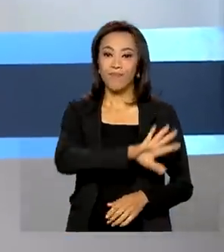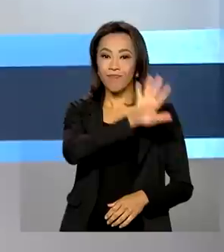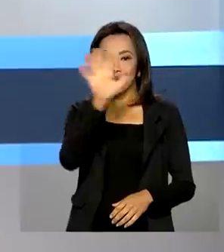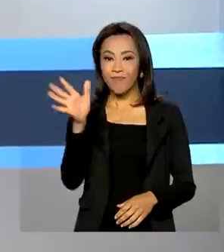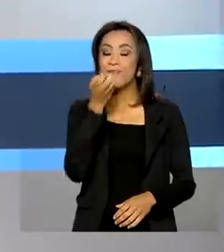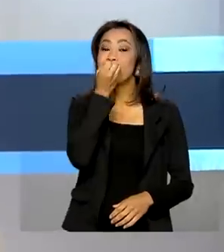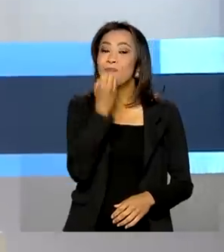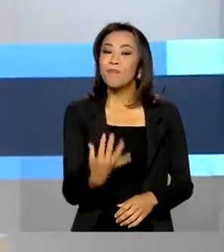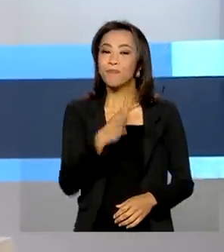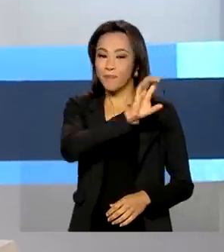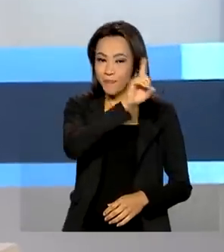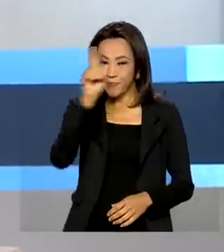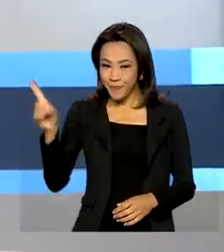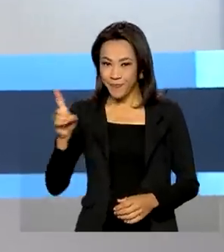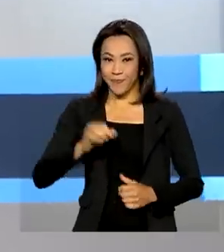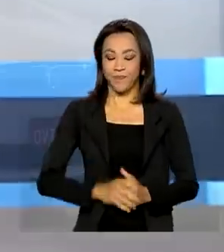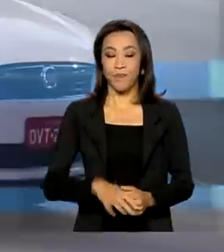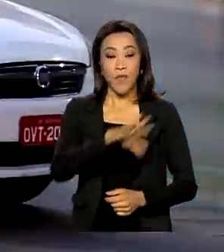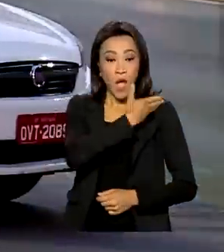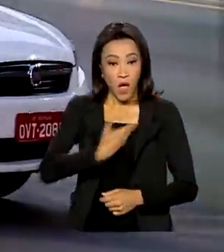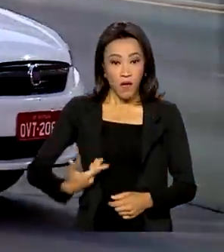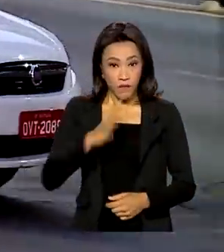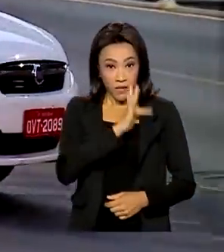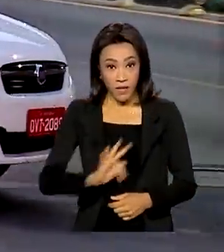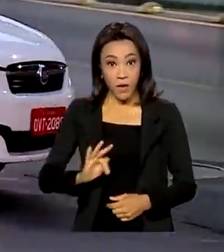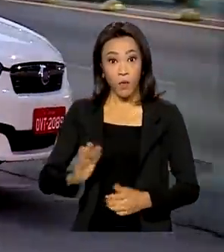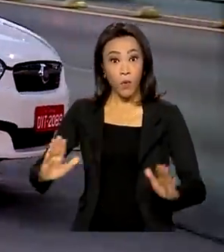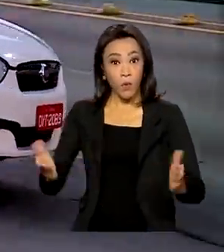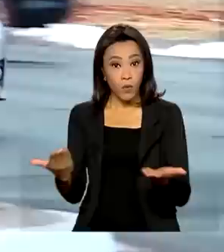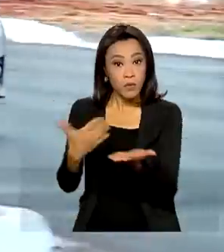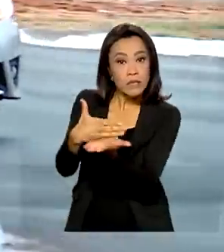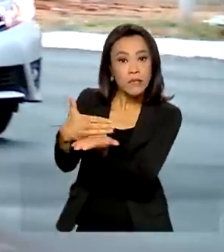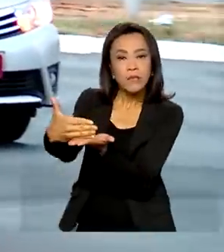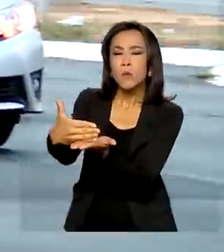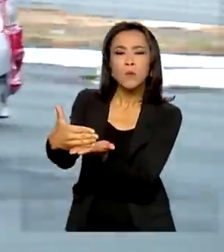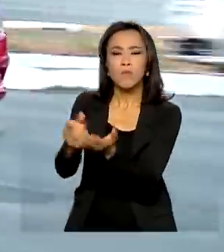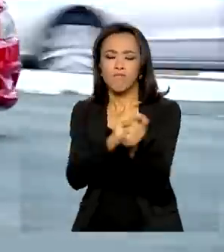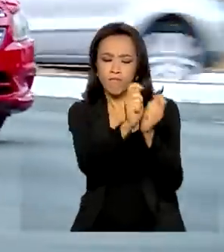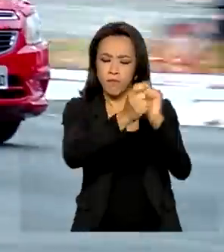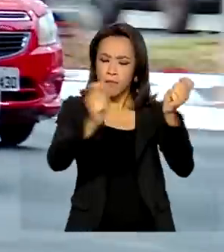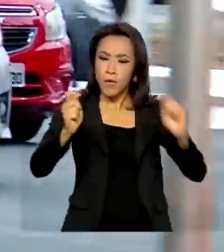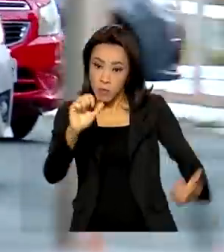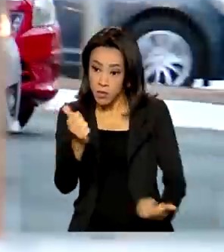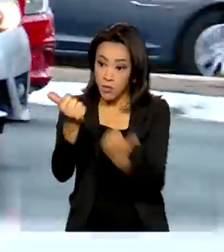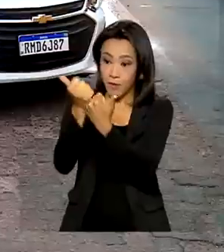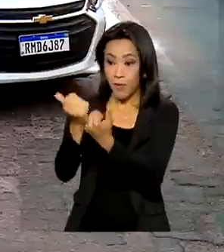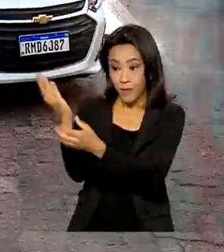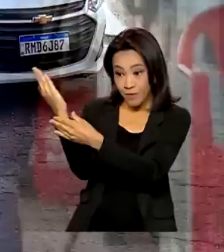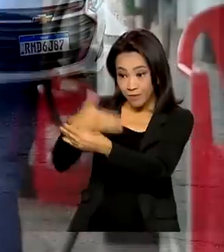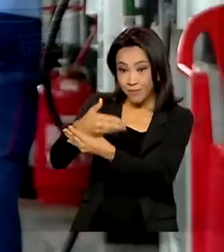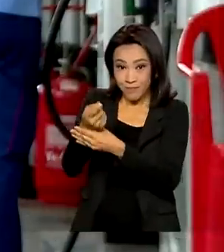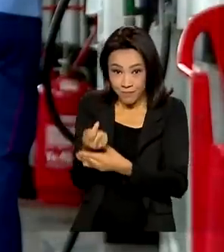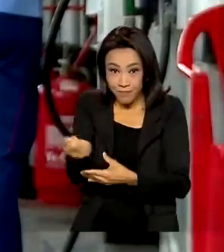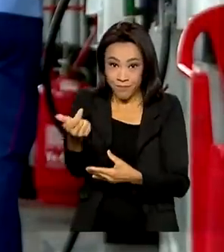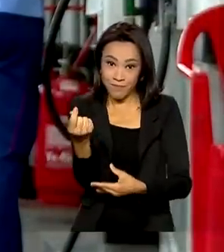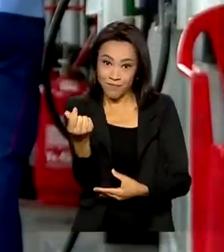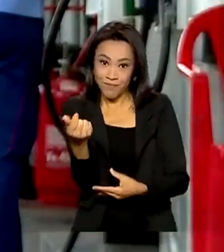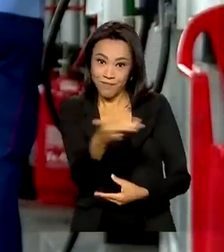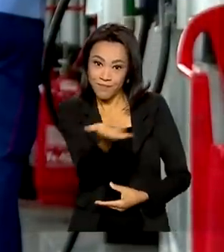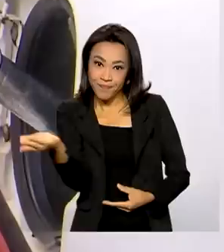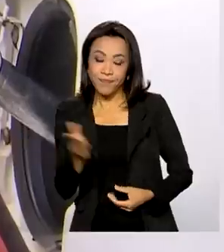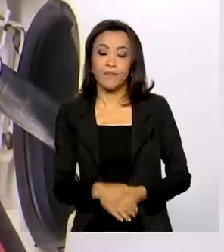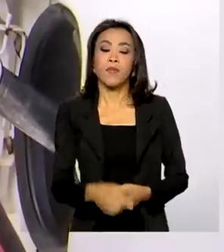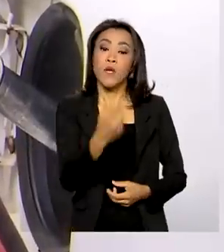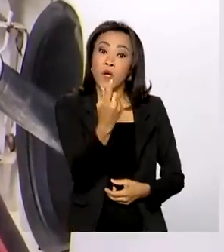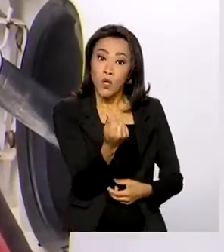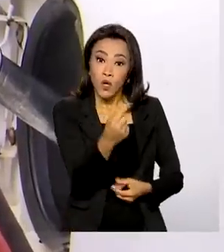Olá, bom dia! Governo Federal inicia hoje pagamento de auxílio aos taxistas. Preço do litro